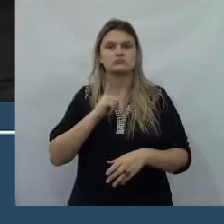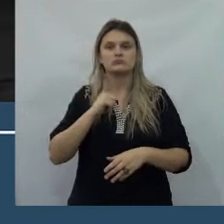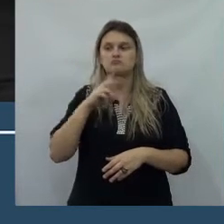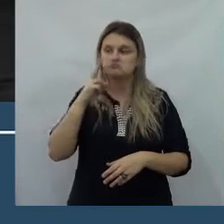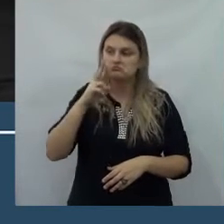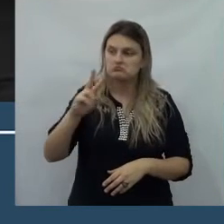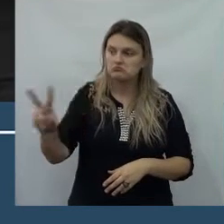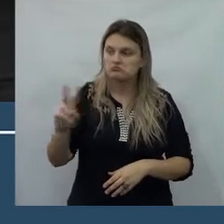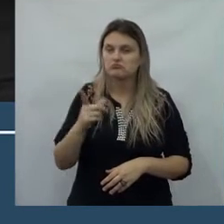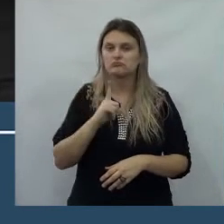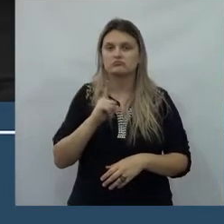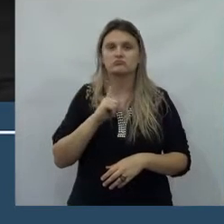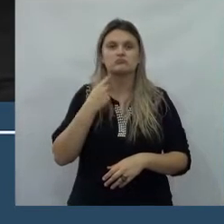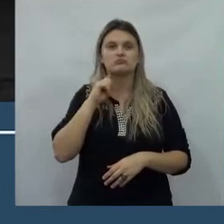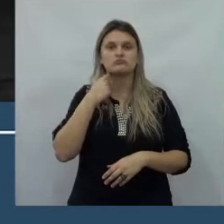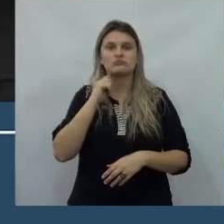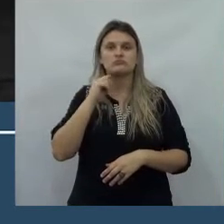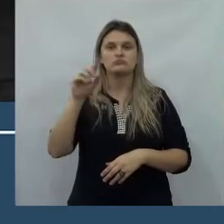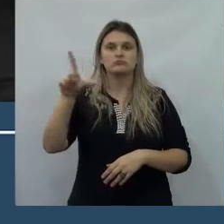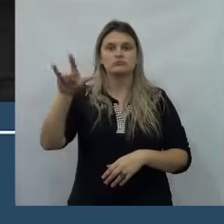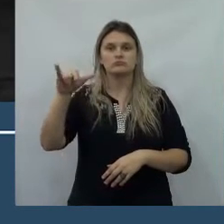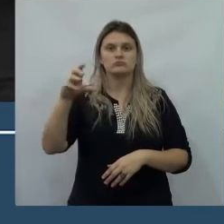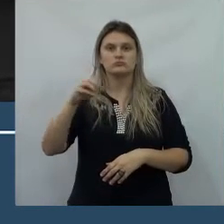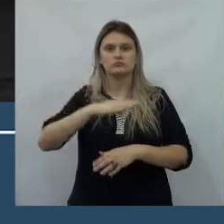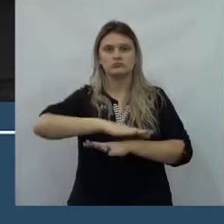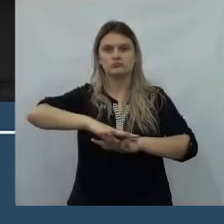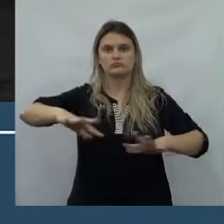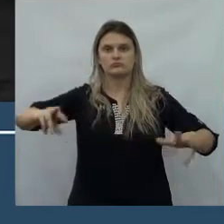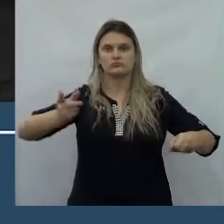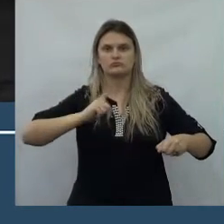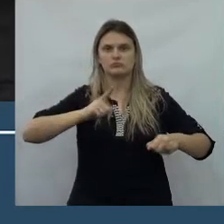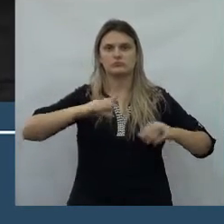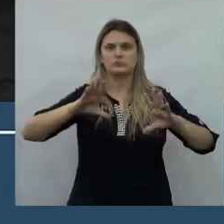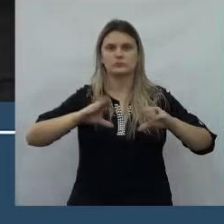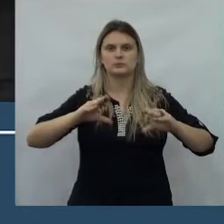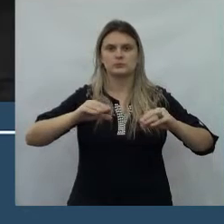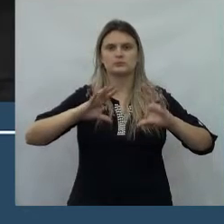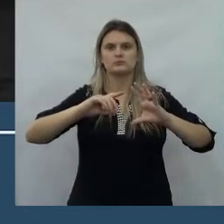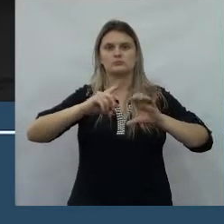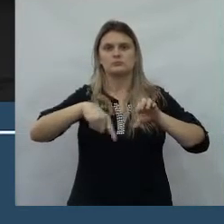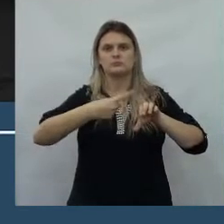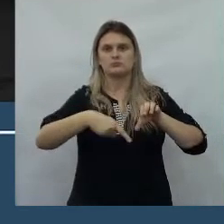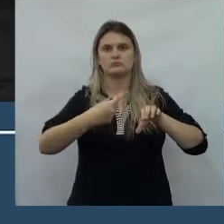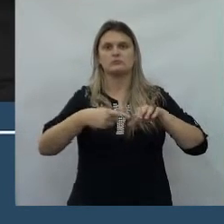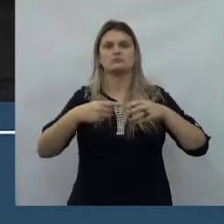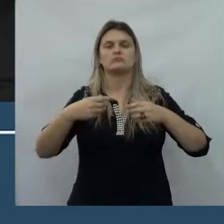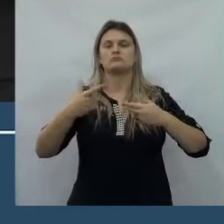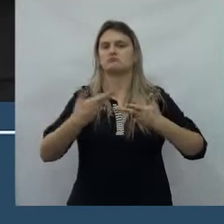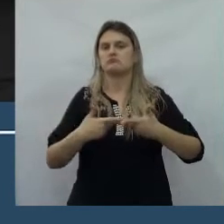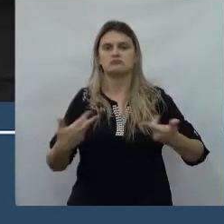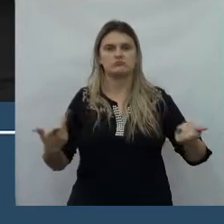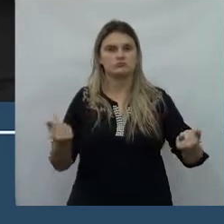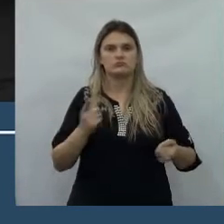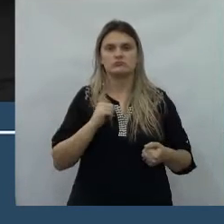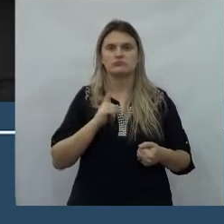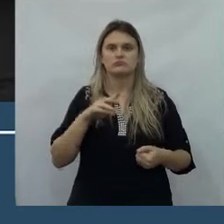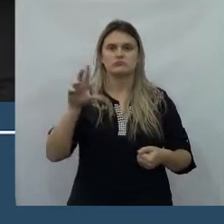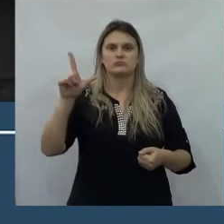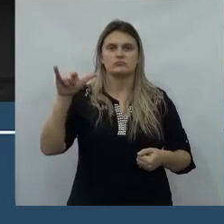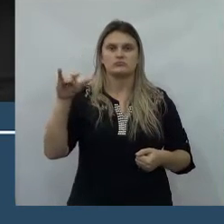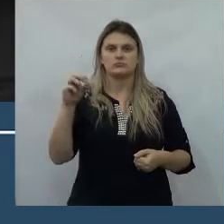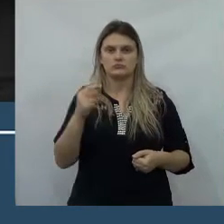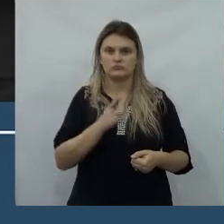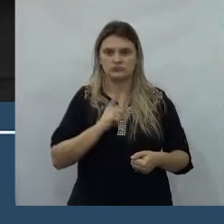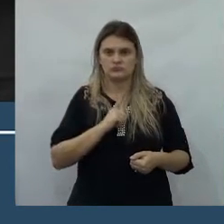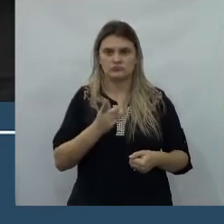tanto de lixo que tem lá dentro do sofá, colchões, peneio, é uma vergonha. Então, eu imagino que vai sair muito lixo daqui do rio agora, no dia 11,